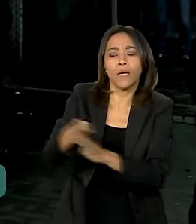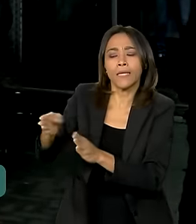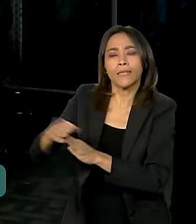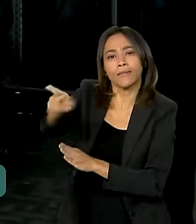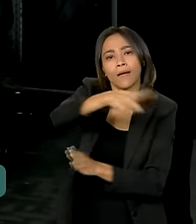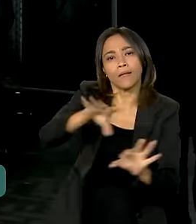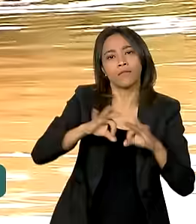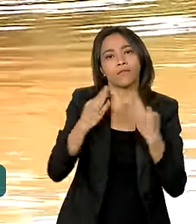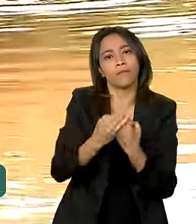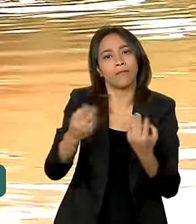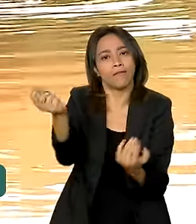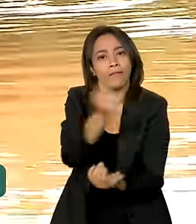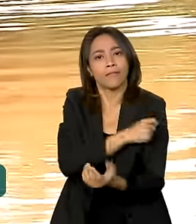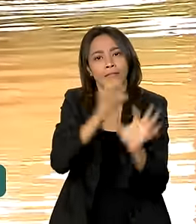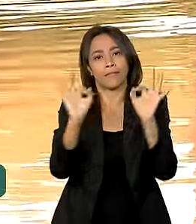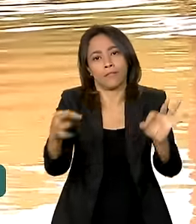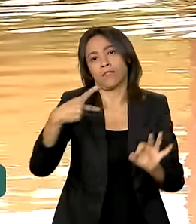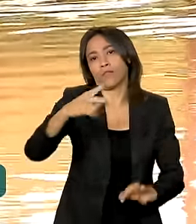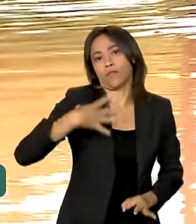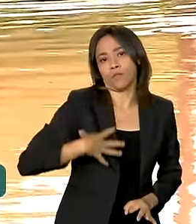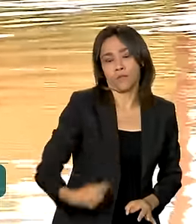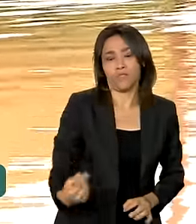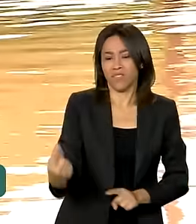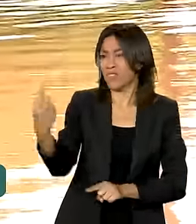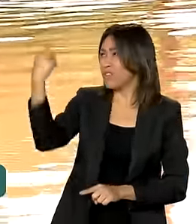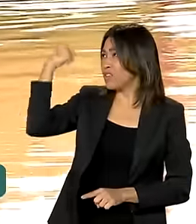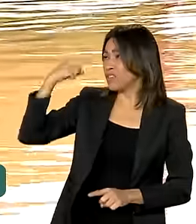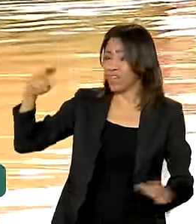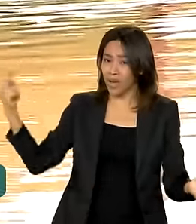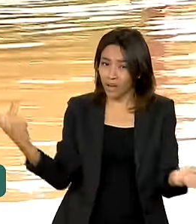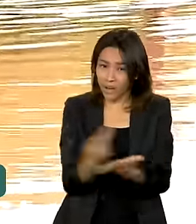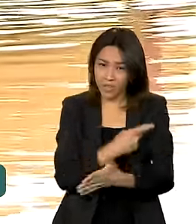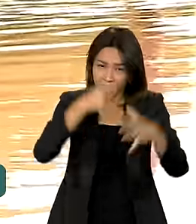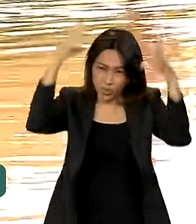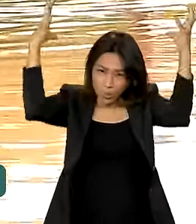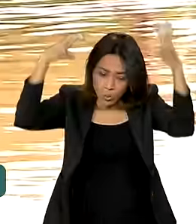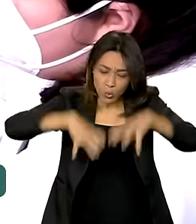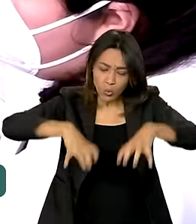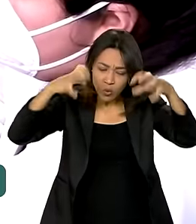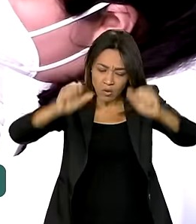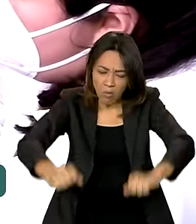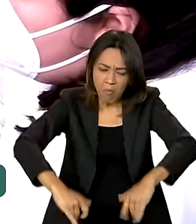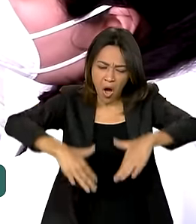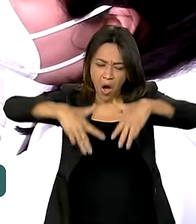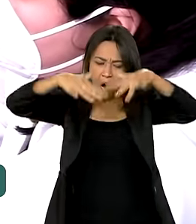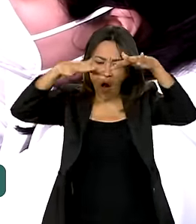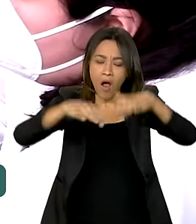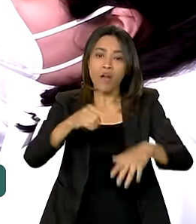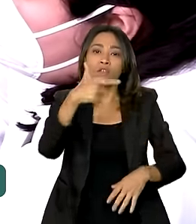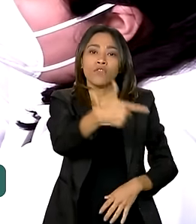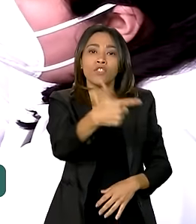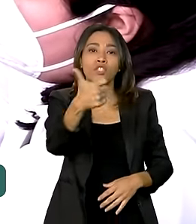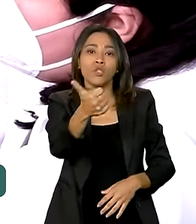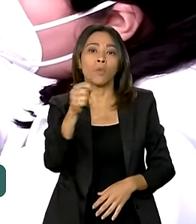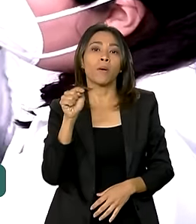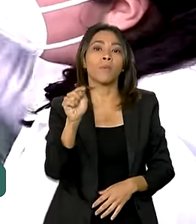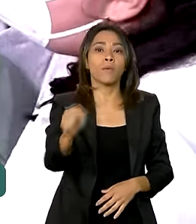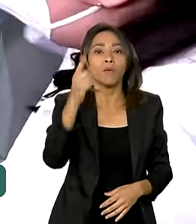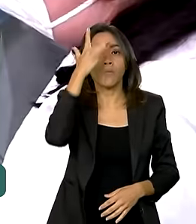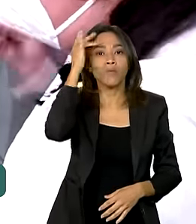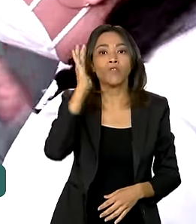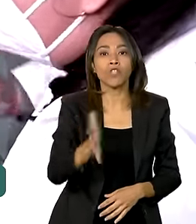correta do seu filho. Desde o início da tragédia climática no Rio Grande do Sul, 21 mil pessoas já